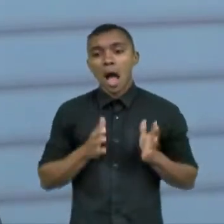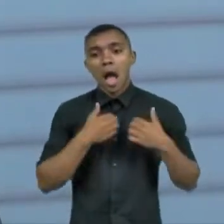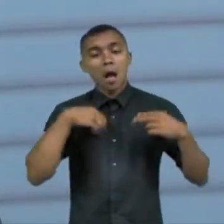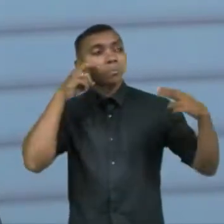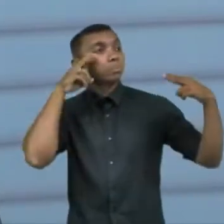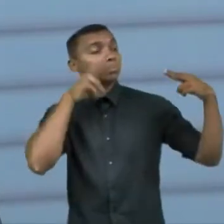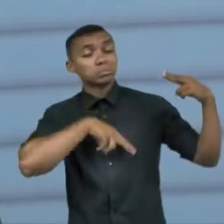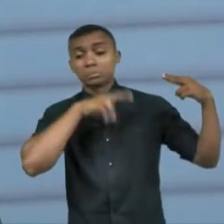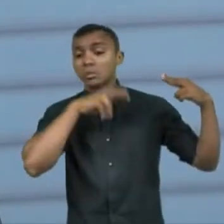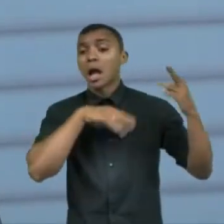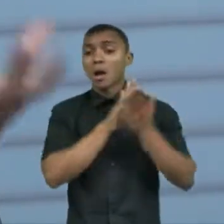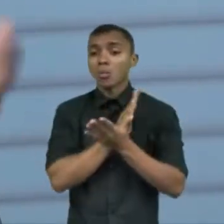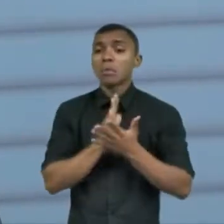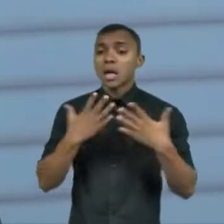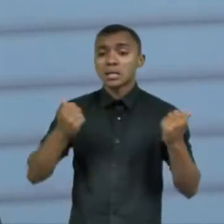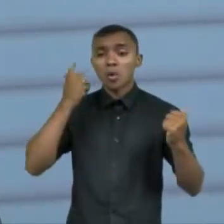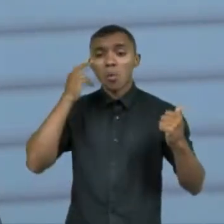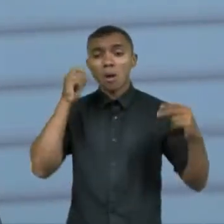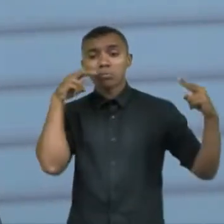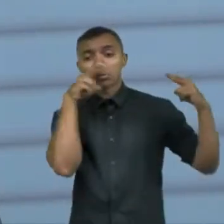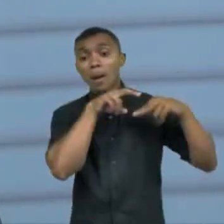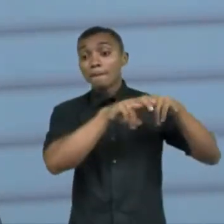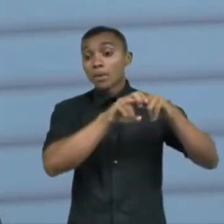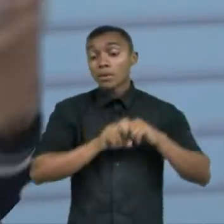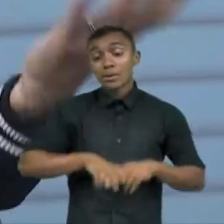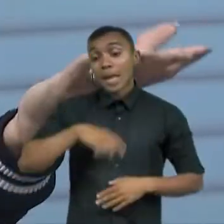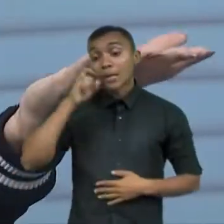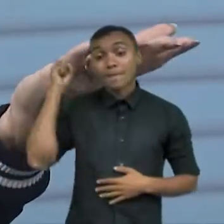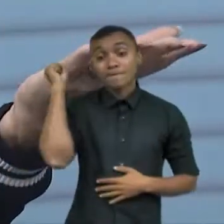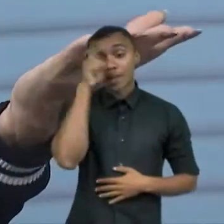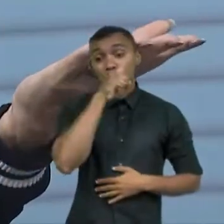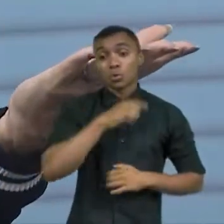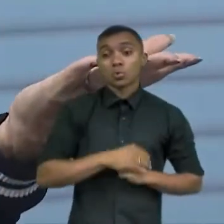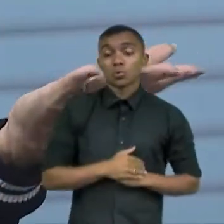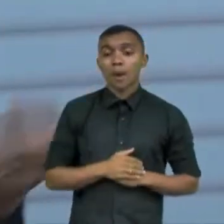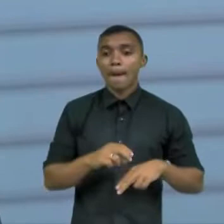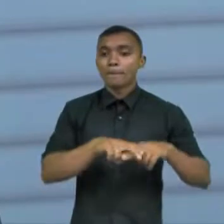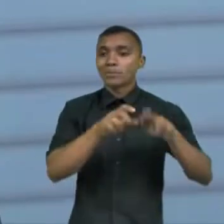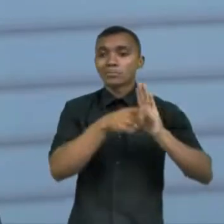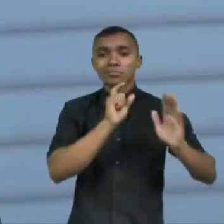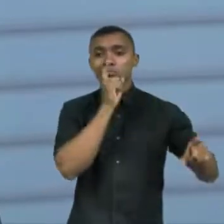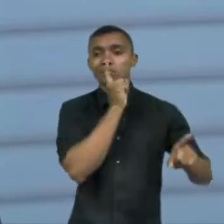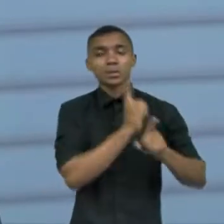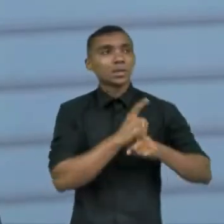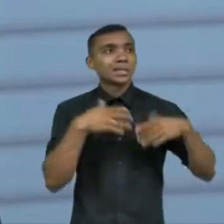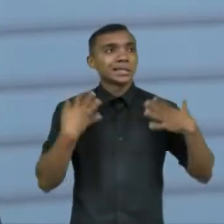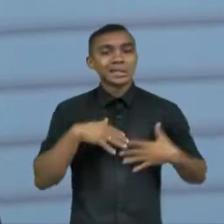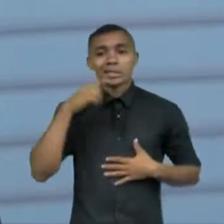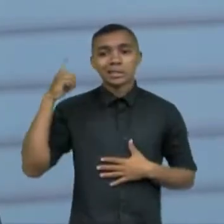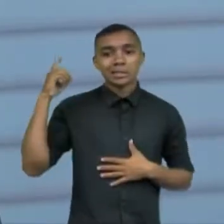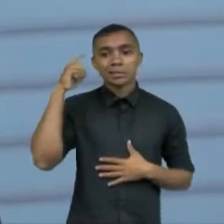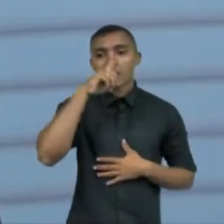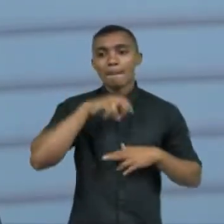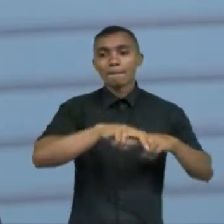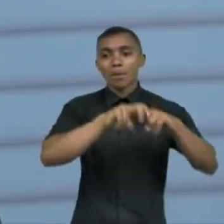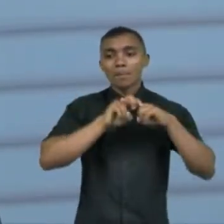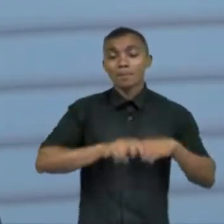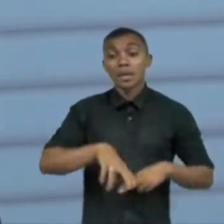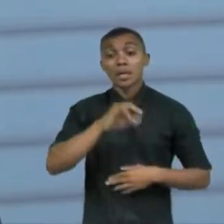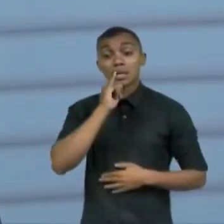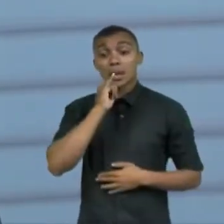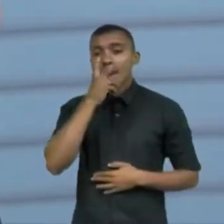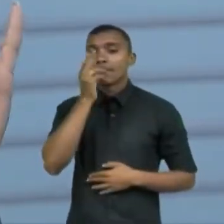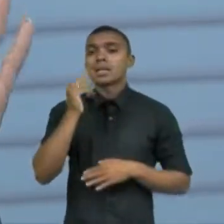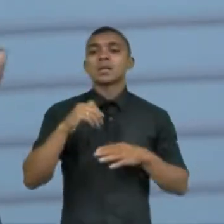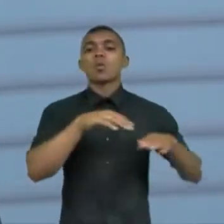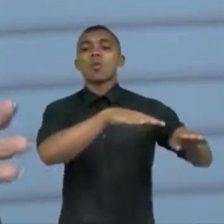tem autista que olha então assim é muito difícil até dificulta o diagnóstico né mas é muito difícil você colocar como sendo um